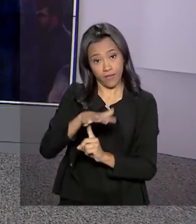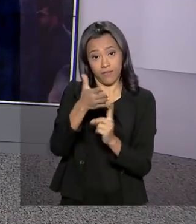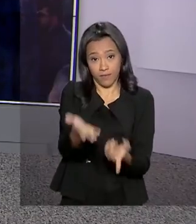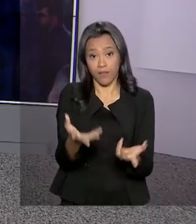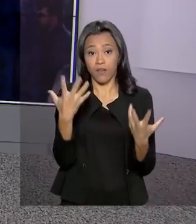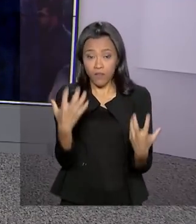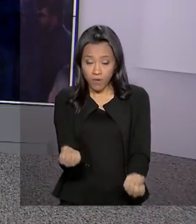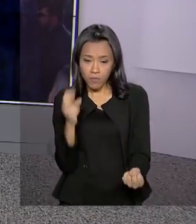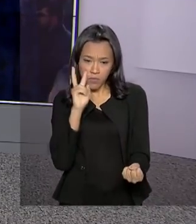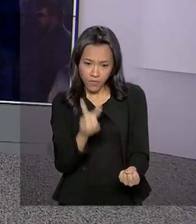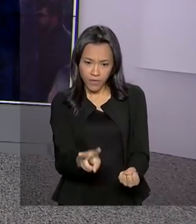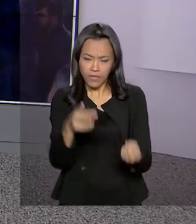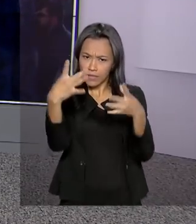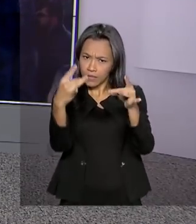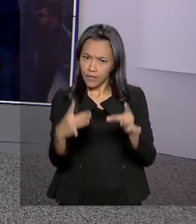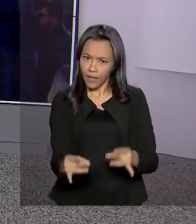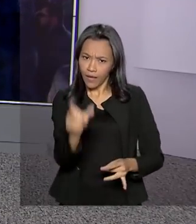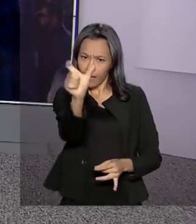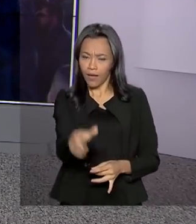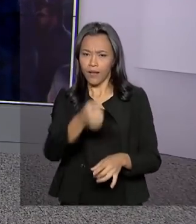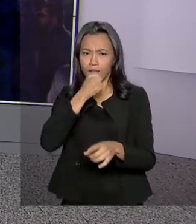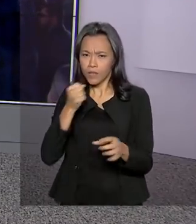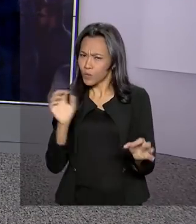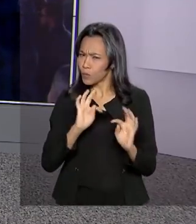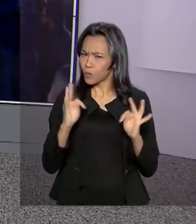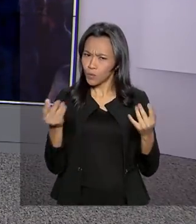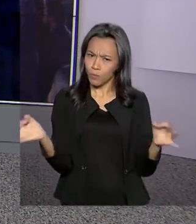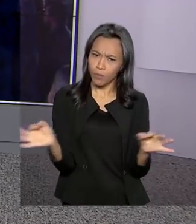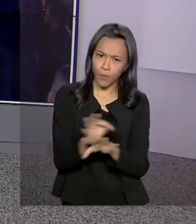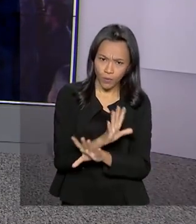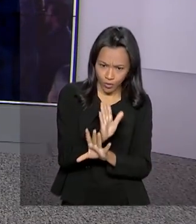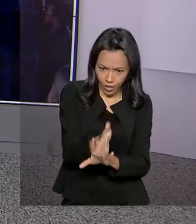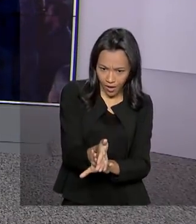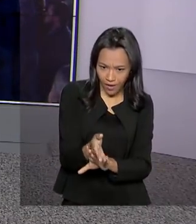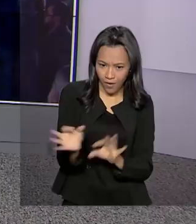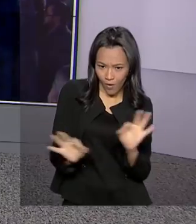detalhes ao vivo para a gente. Olá, Priscila, tudo pronto por aí? Bom dia para você.